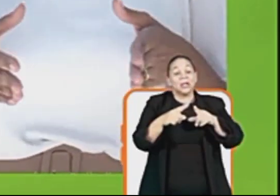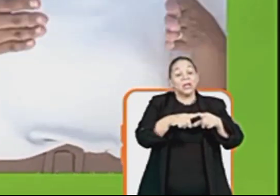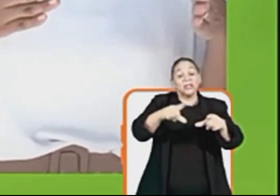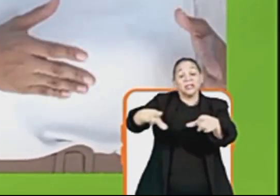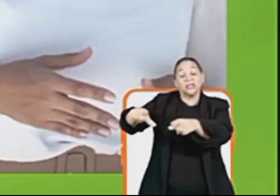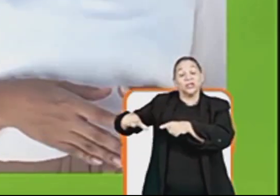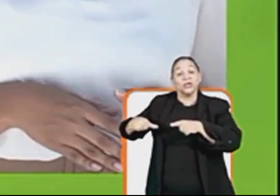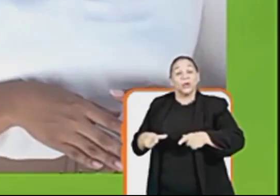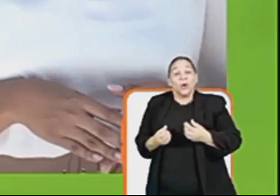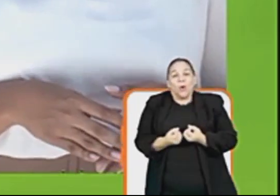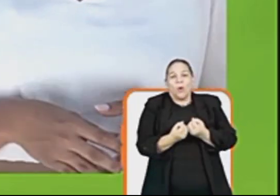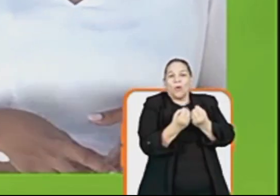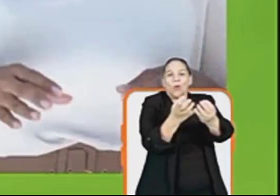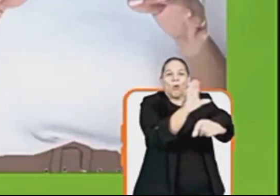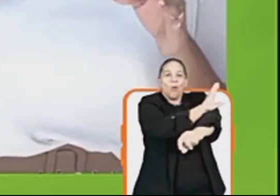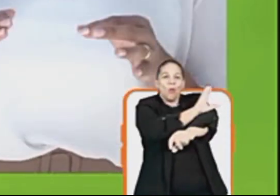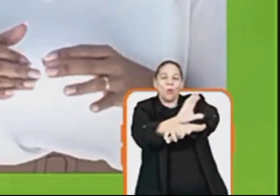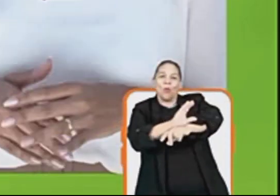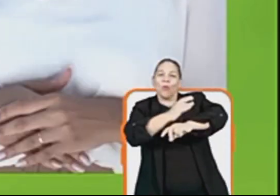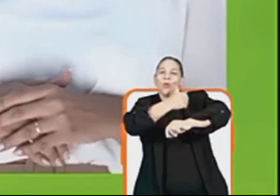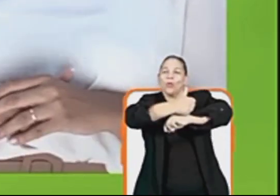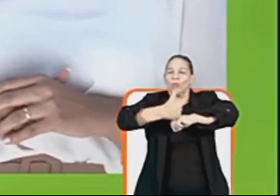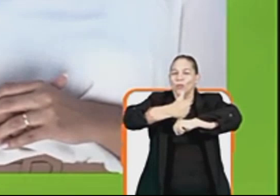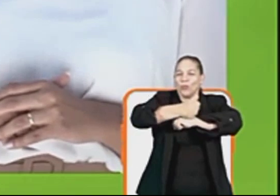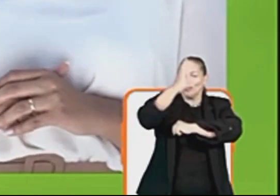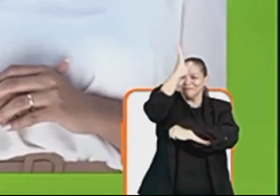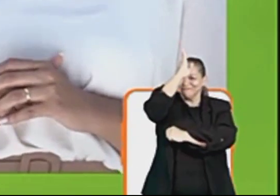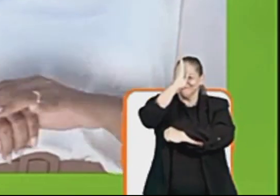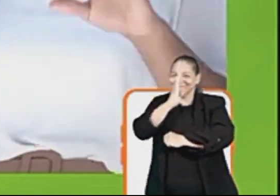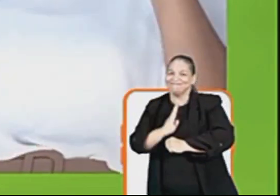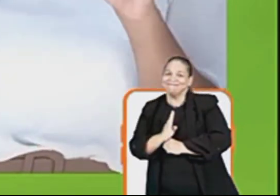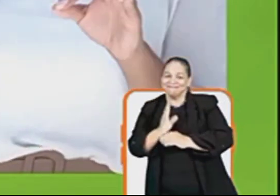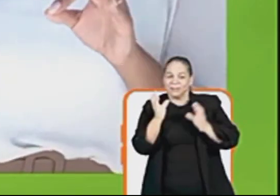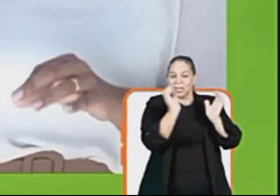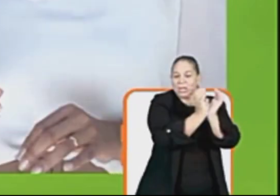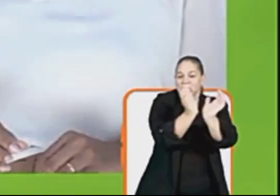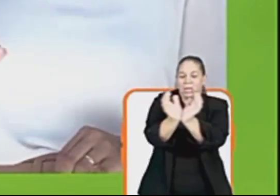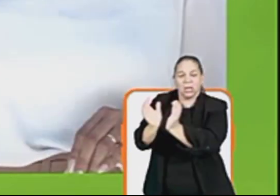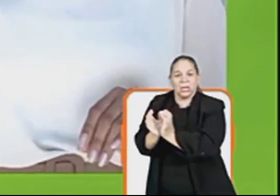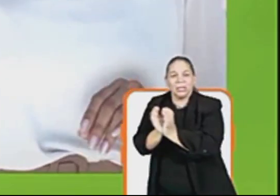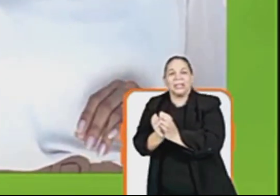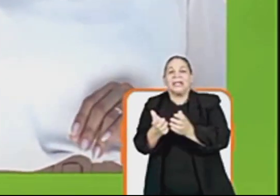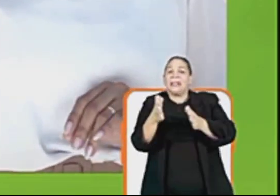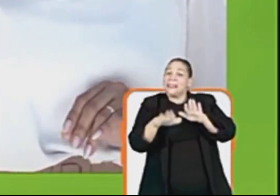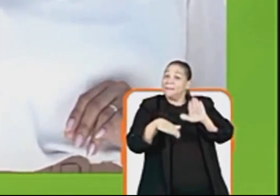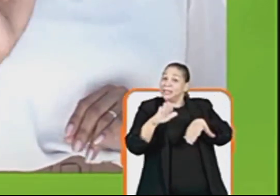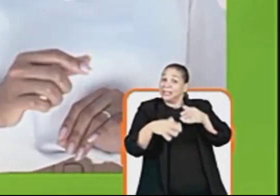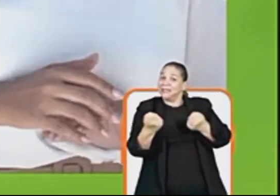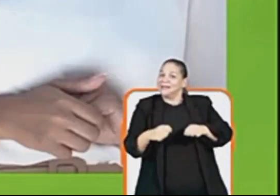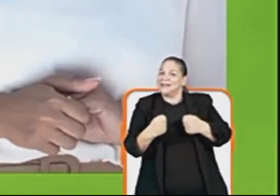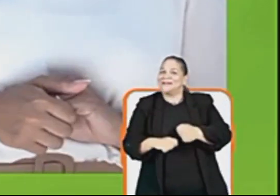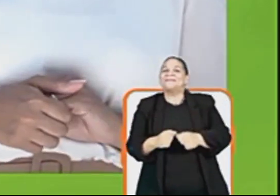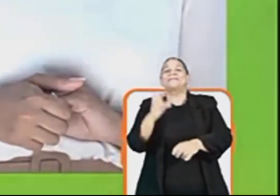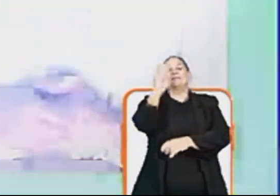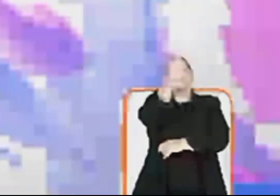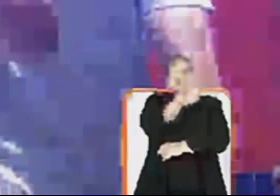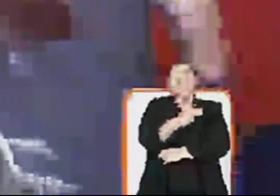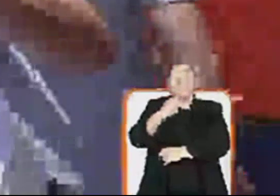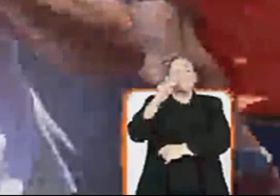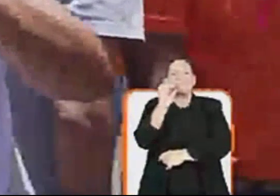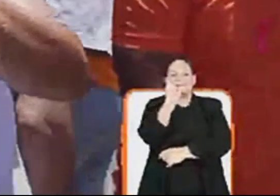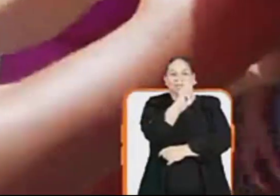disso, estes espaços vão oferecer Cursos profissionalizantes gratuitos Nas comunidades de acordo com a necessidade de cada região